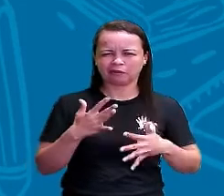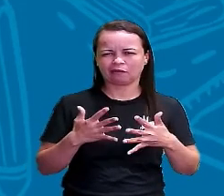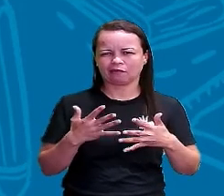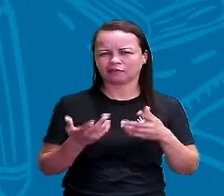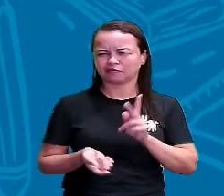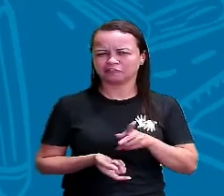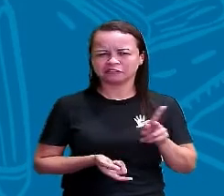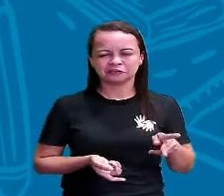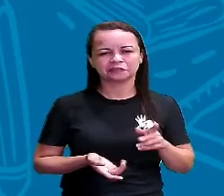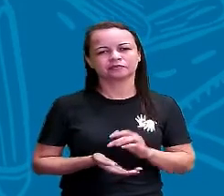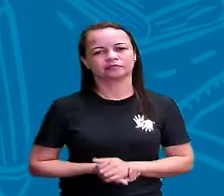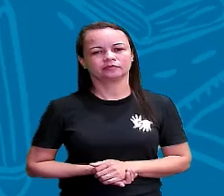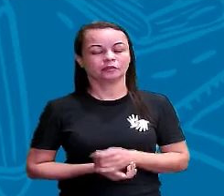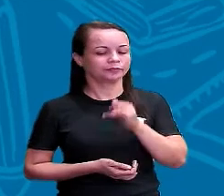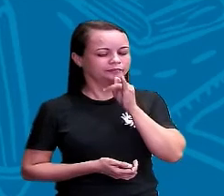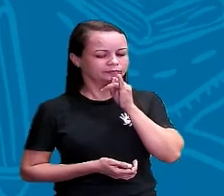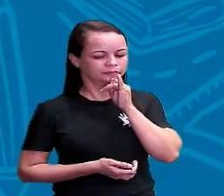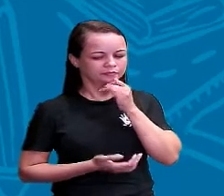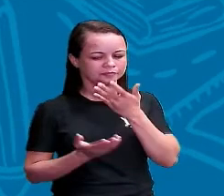Mas vamos lá para o exemplo.